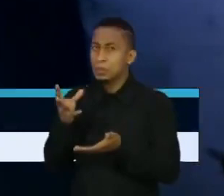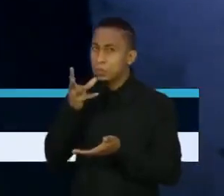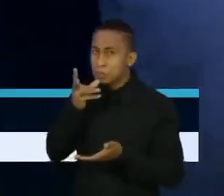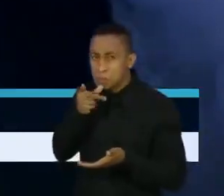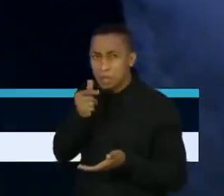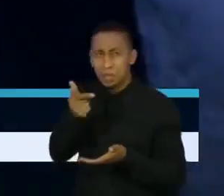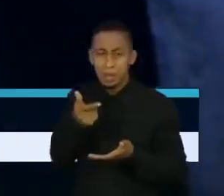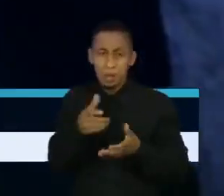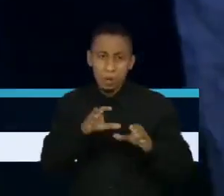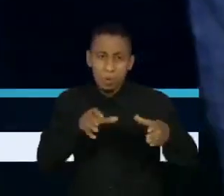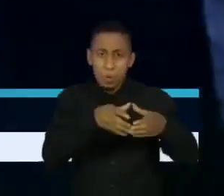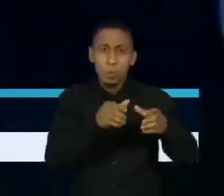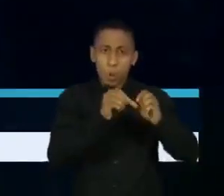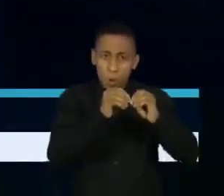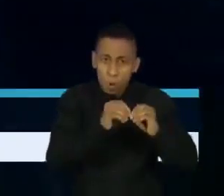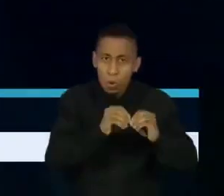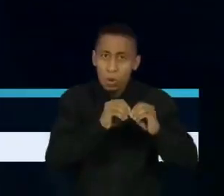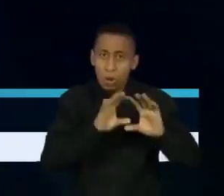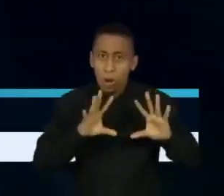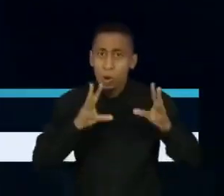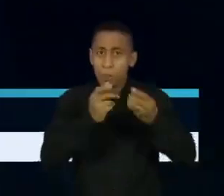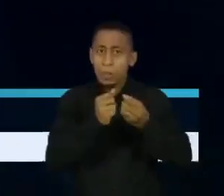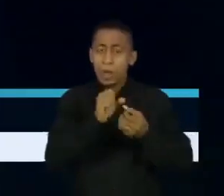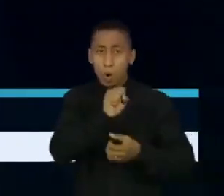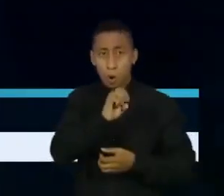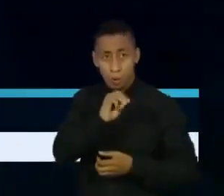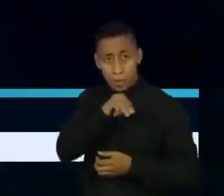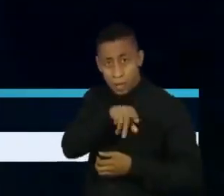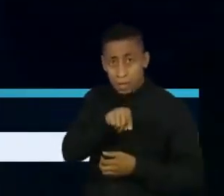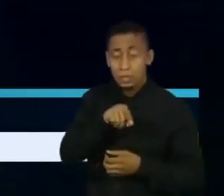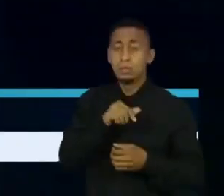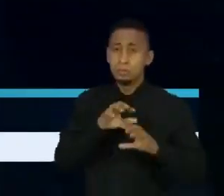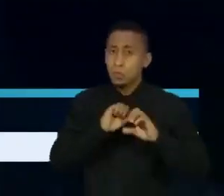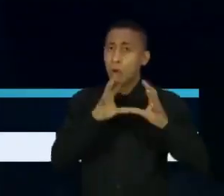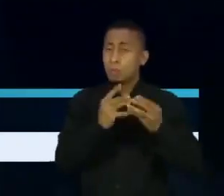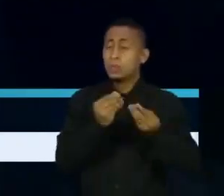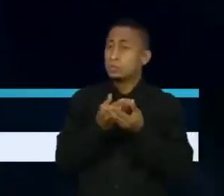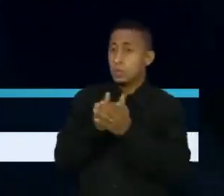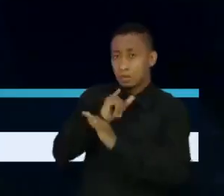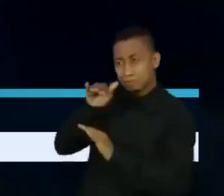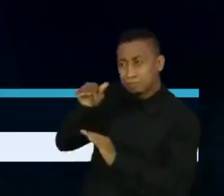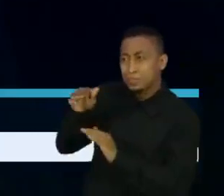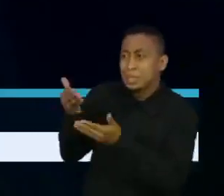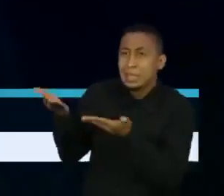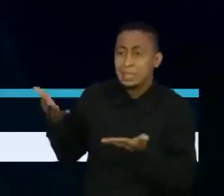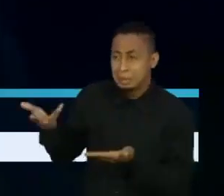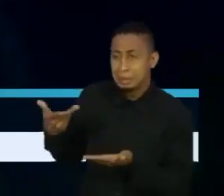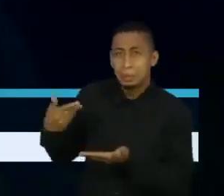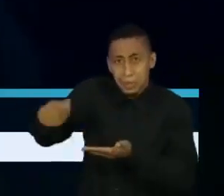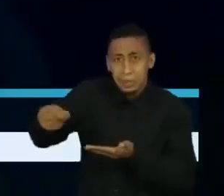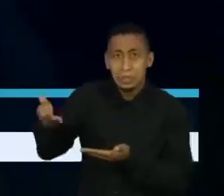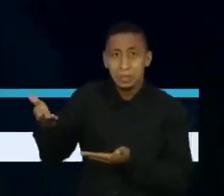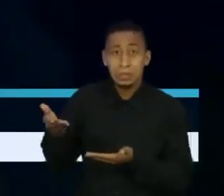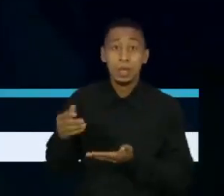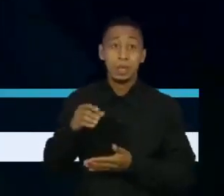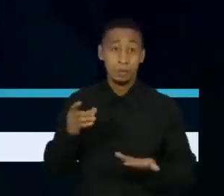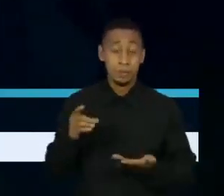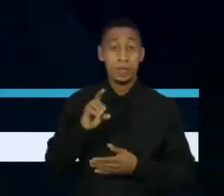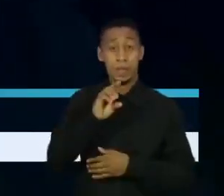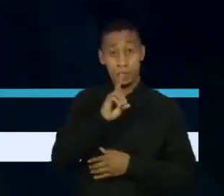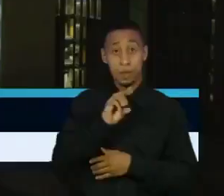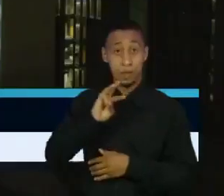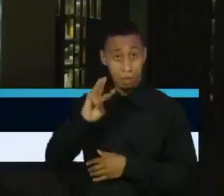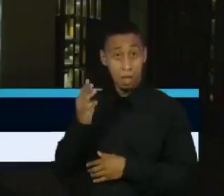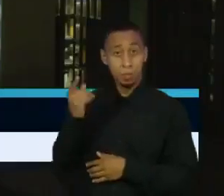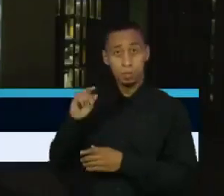fortes críticas da Organização Mundial da Saúde. Veja na reportagem de Cristiane Ramalho, correspondente da Deutsche Welle, nossa parceira